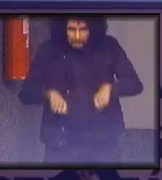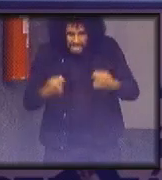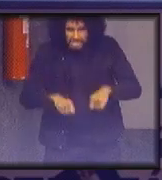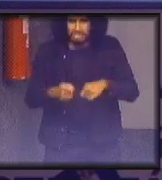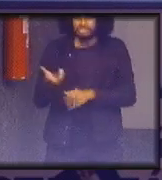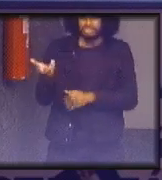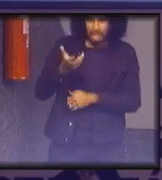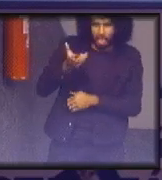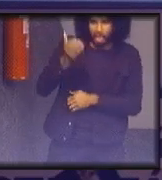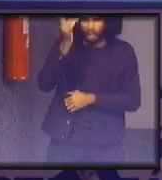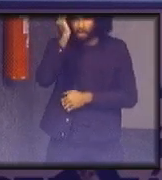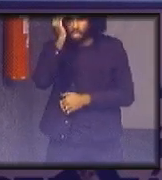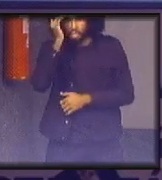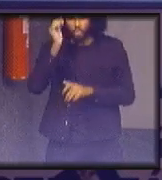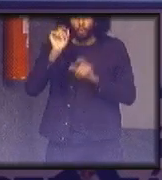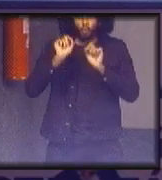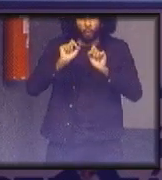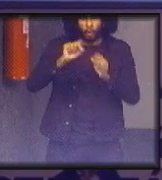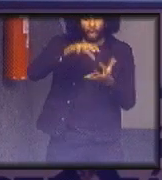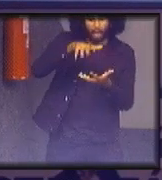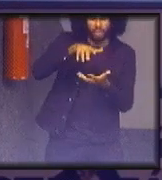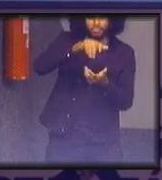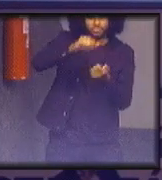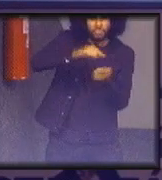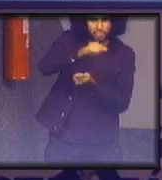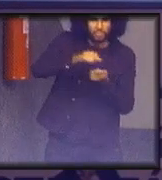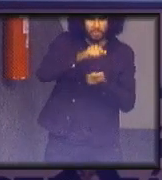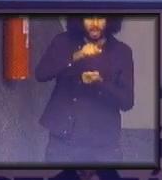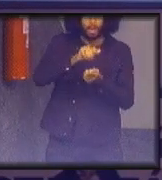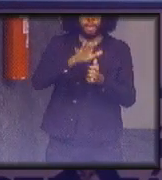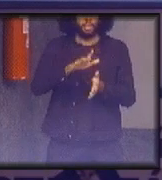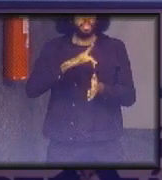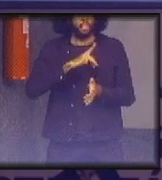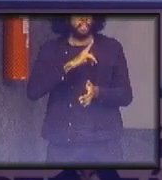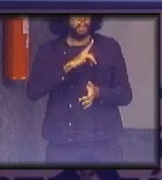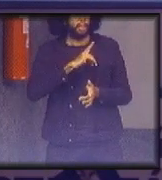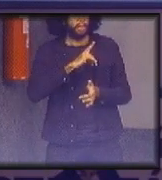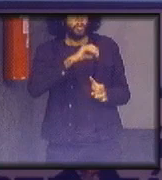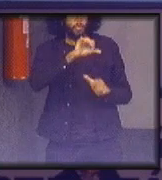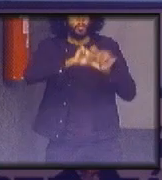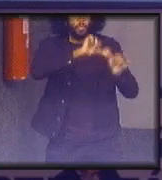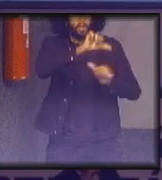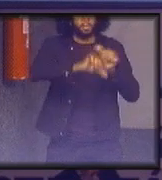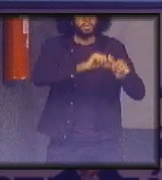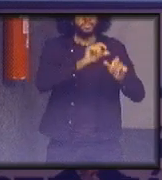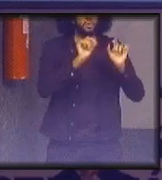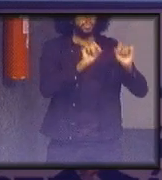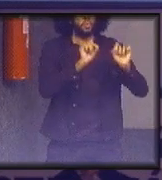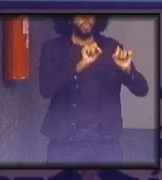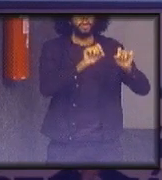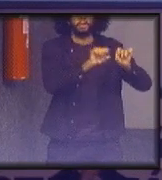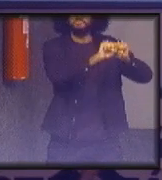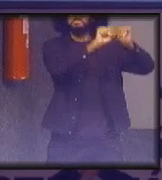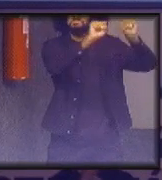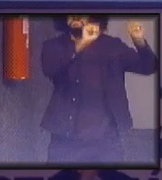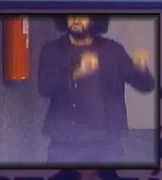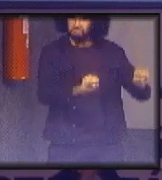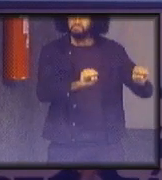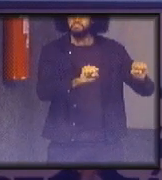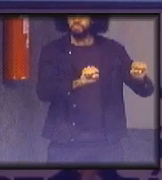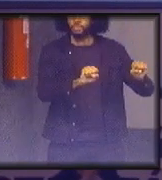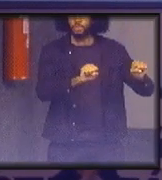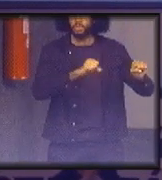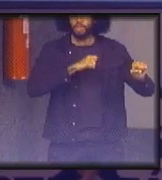que entende o que é a sustentabilidade ela demanda uma inovação que é sistêmica que é